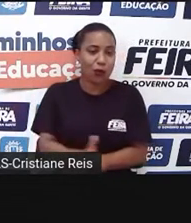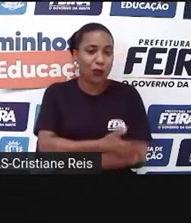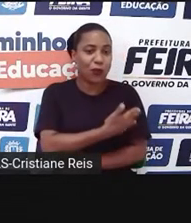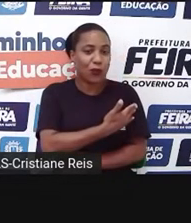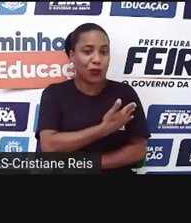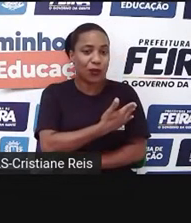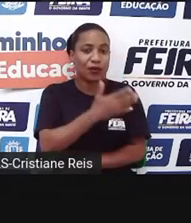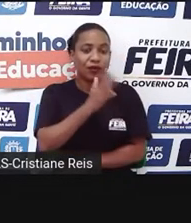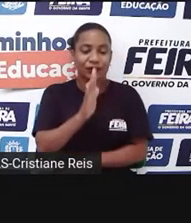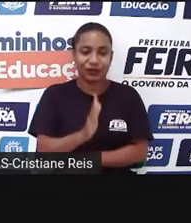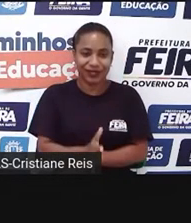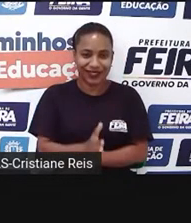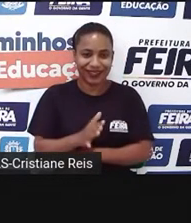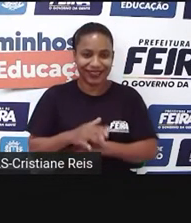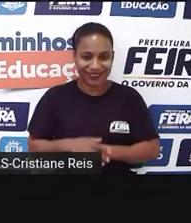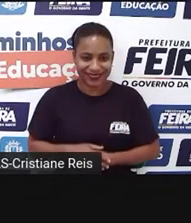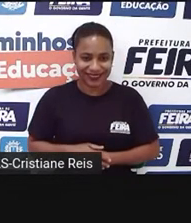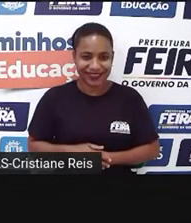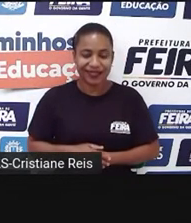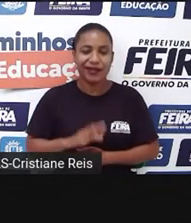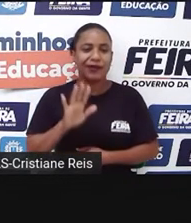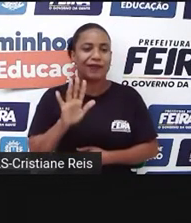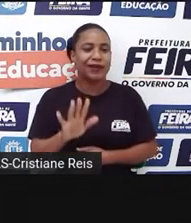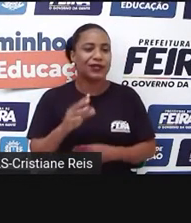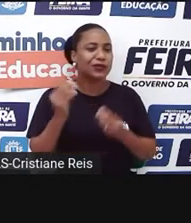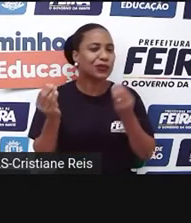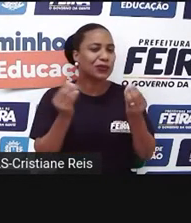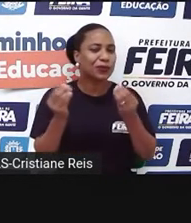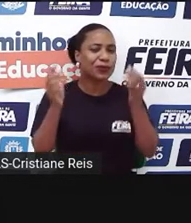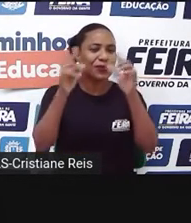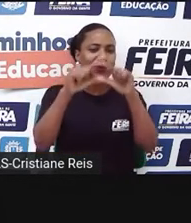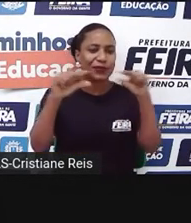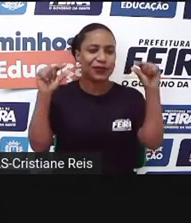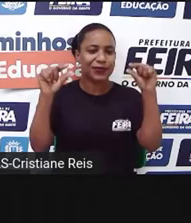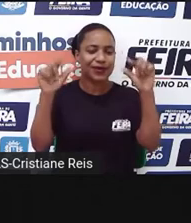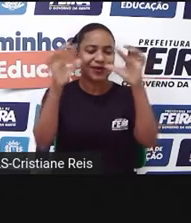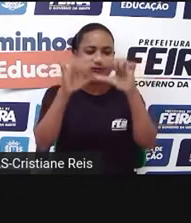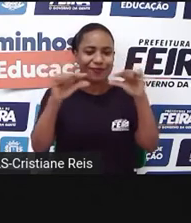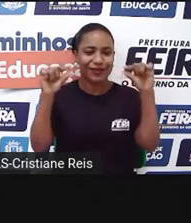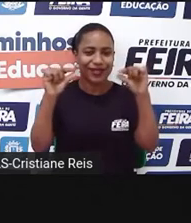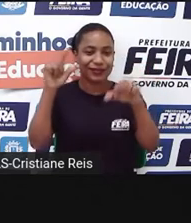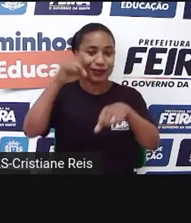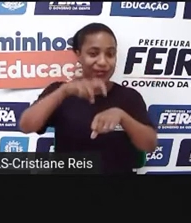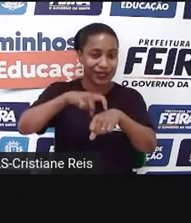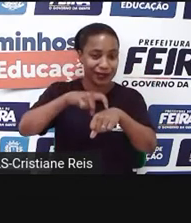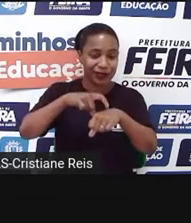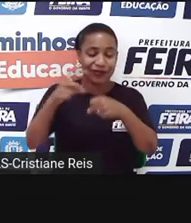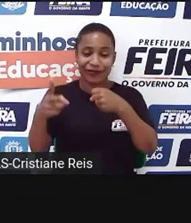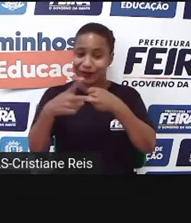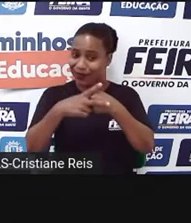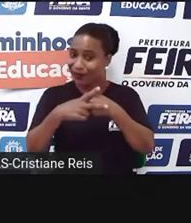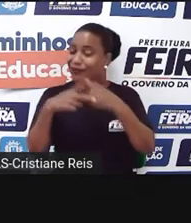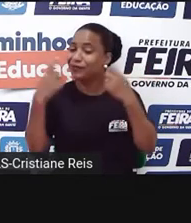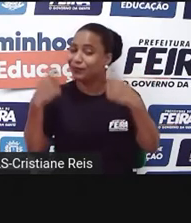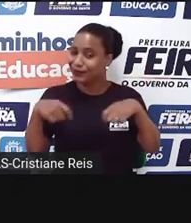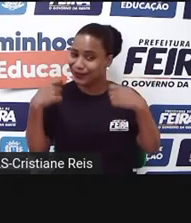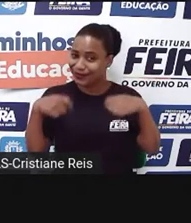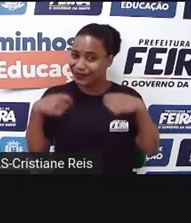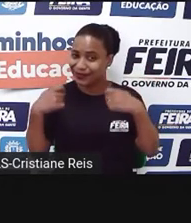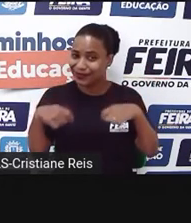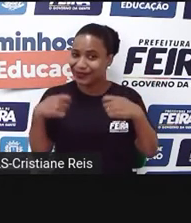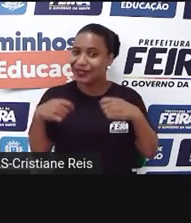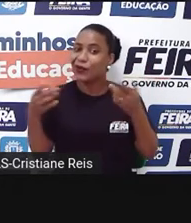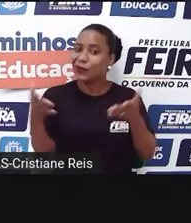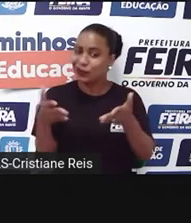Mas vamos lembrar como a gente constrói frases com esse tempo verbal porque vocês vão precisar disso para realizar o